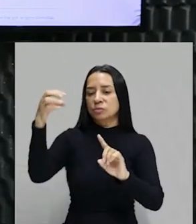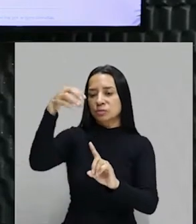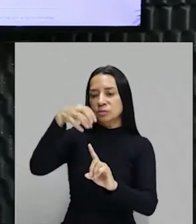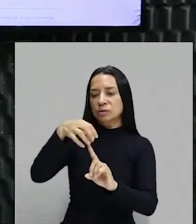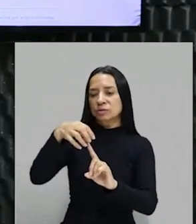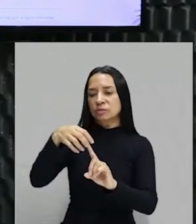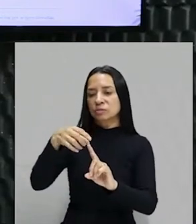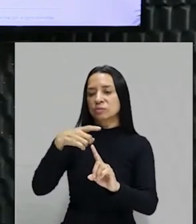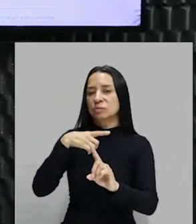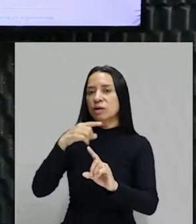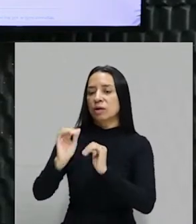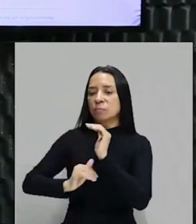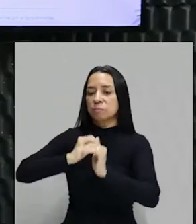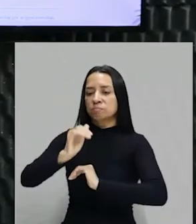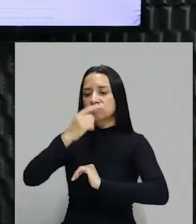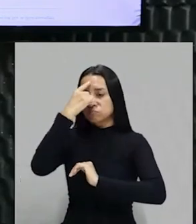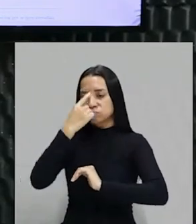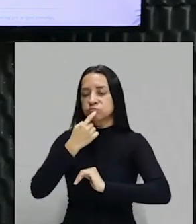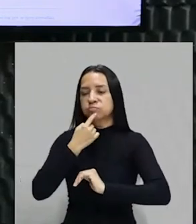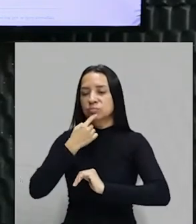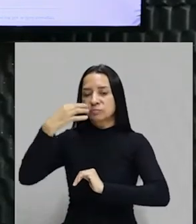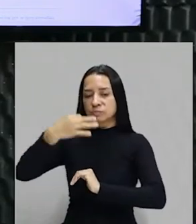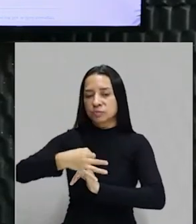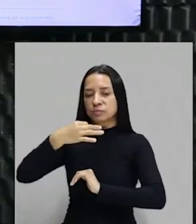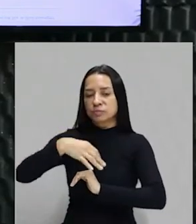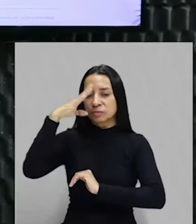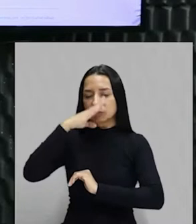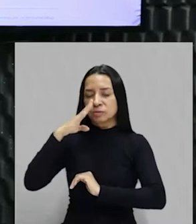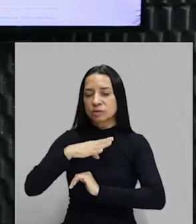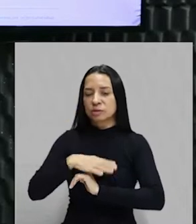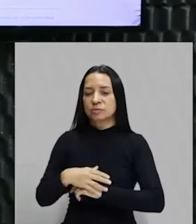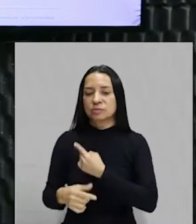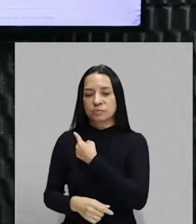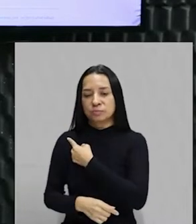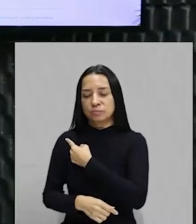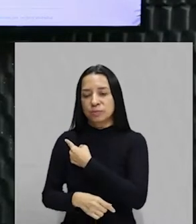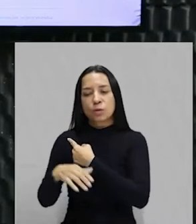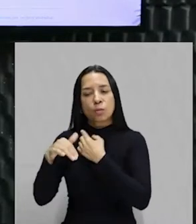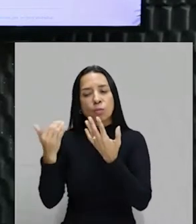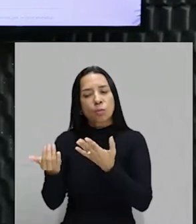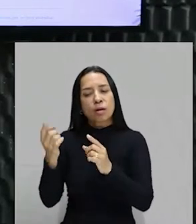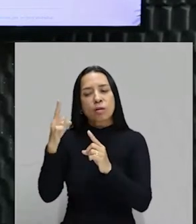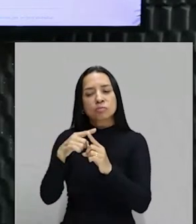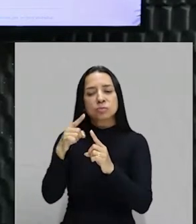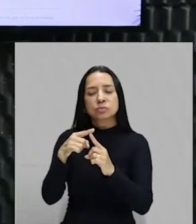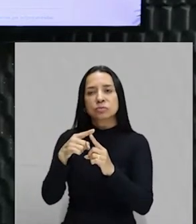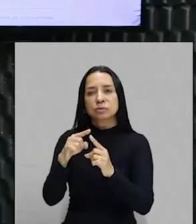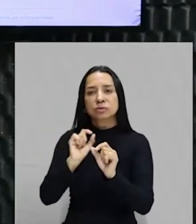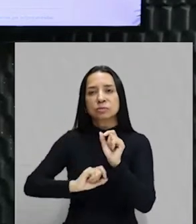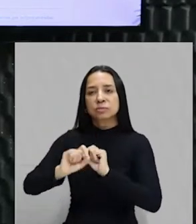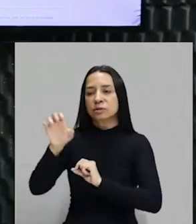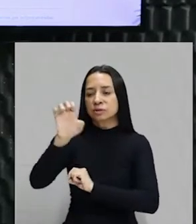é correto afirmar que a missão artística francesa trouxe na bagagem qual estilo europeu? Com vocês, o